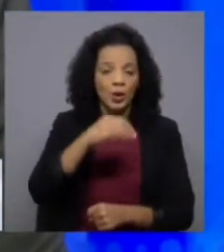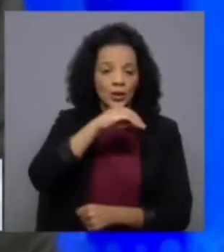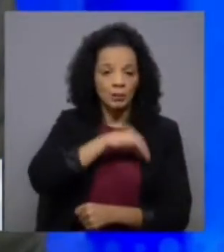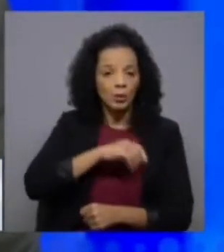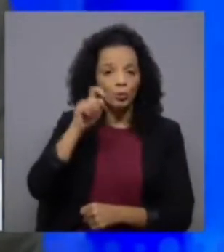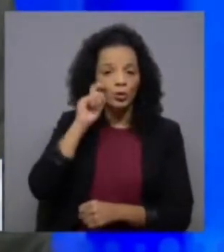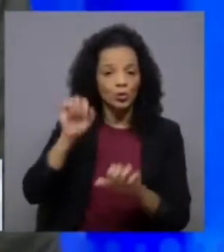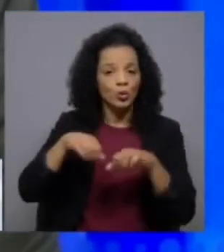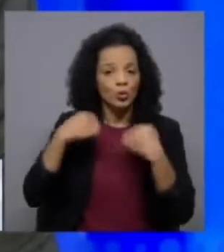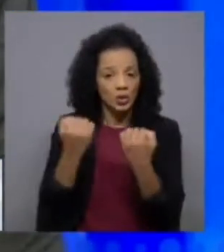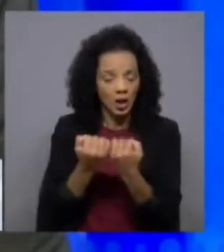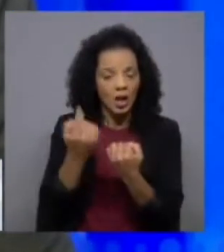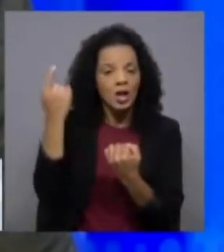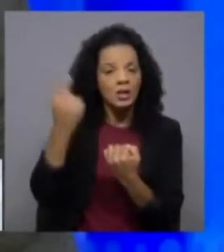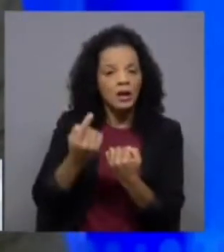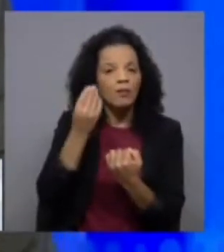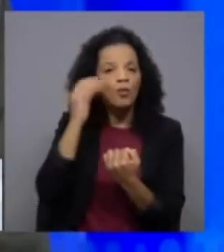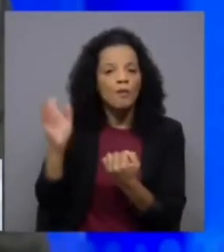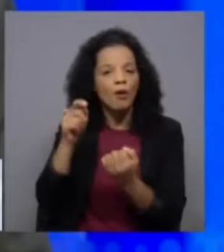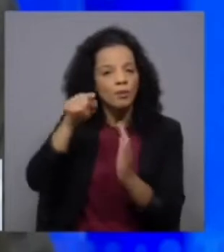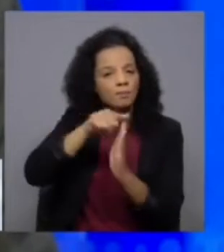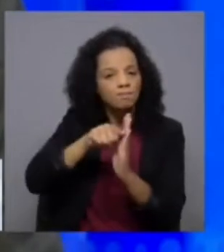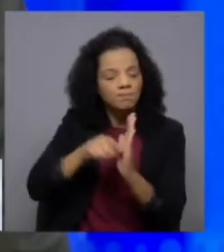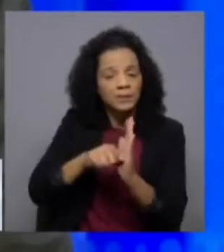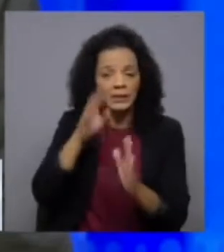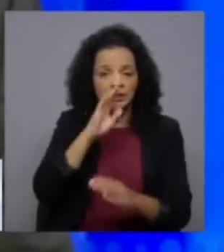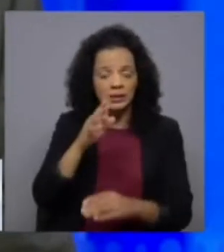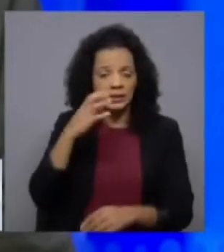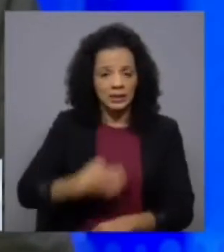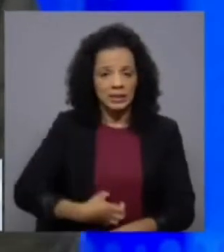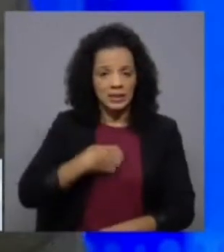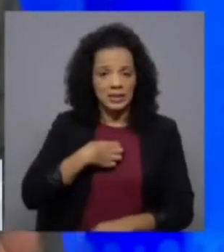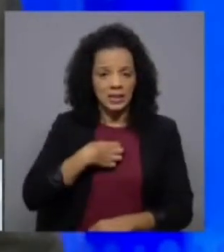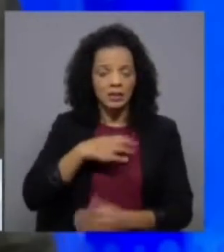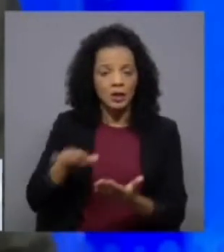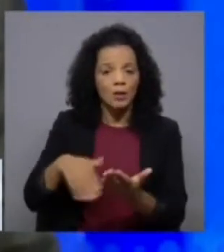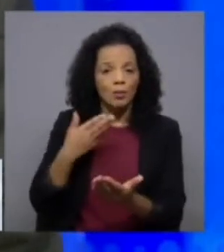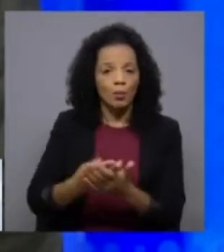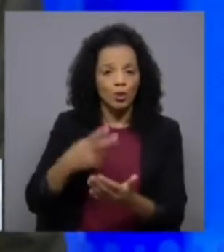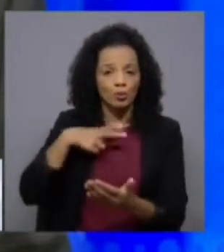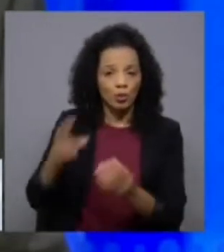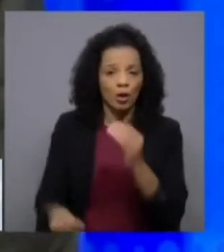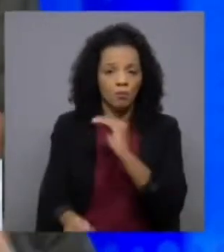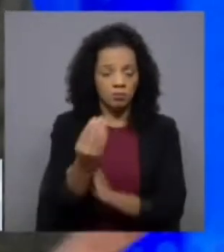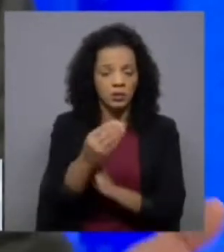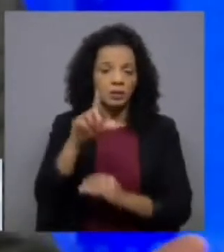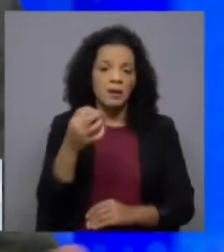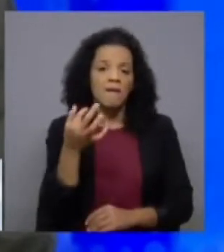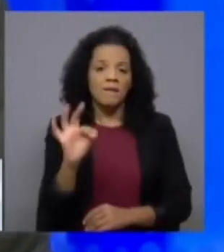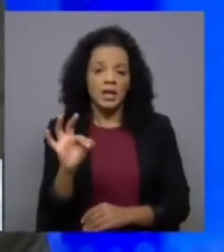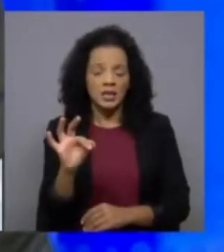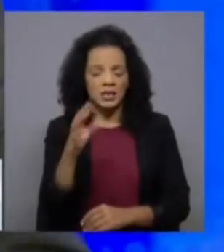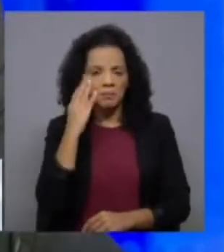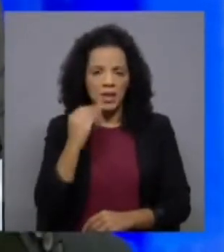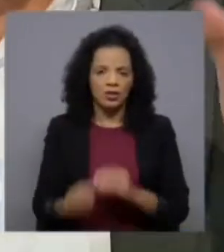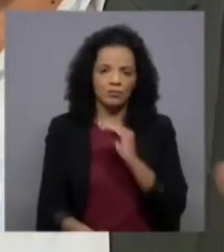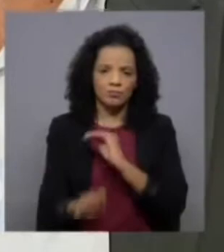se devem definir essas modalidades e se acha surrealista a proposta para Portugal acha surrealista o que existe em França em França existe